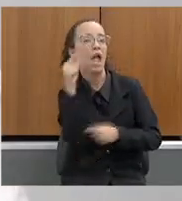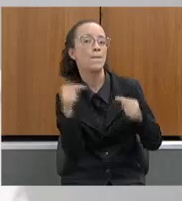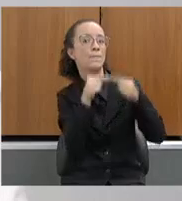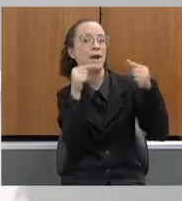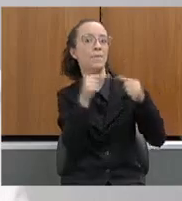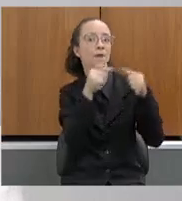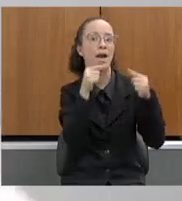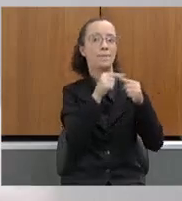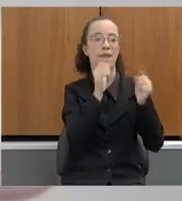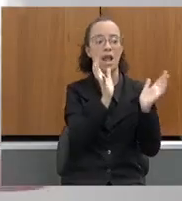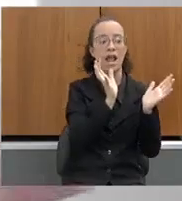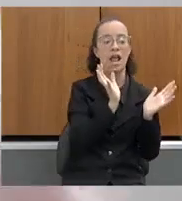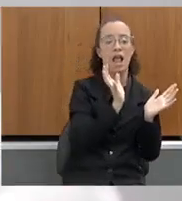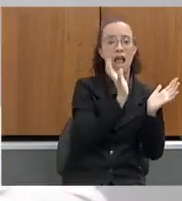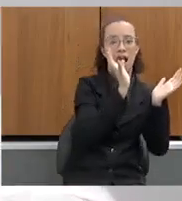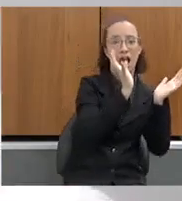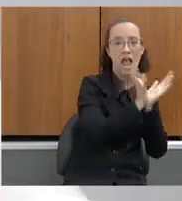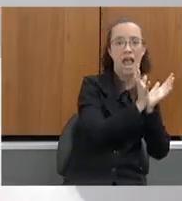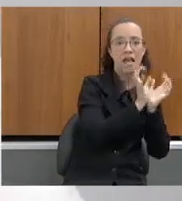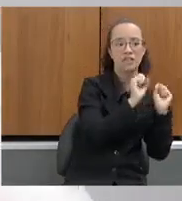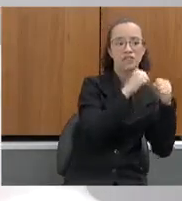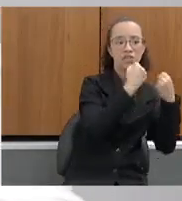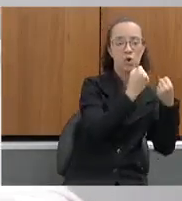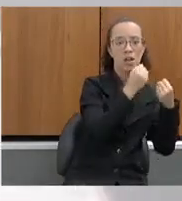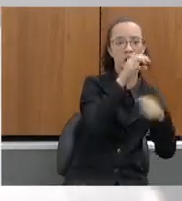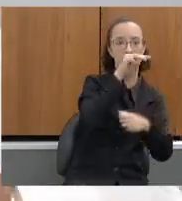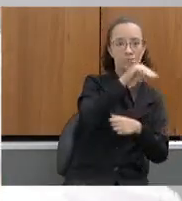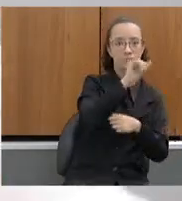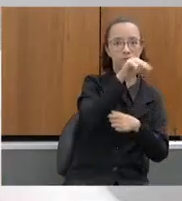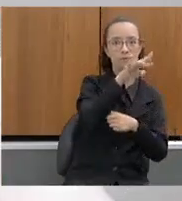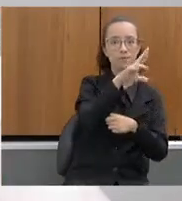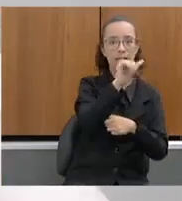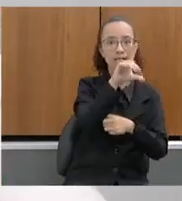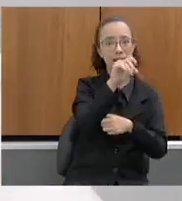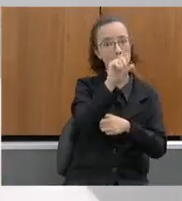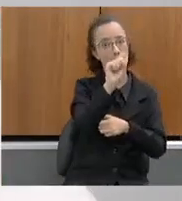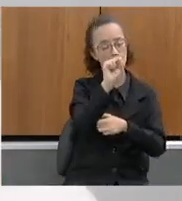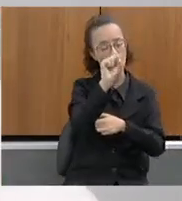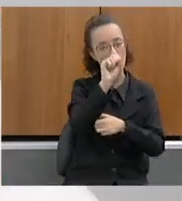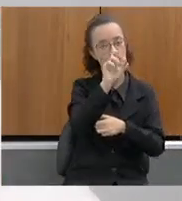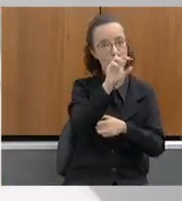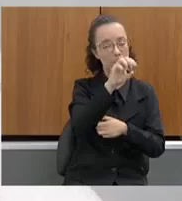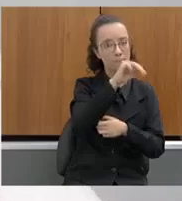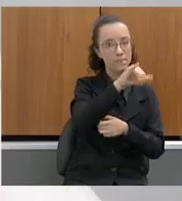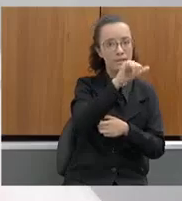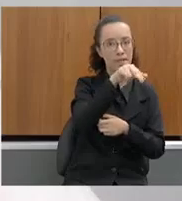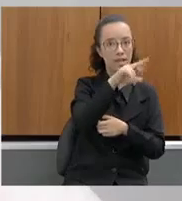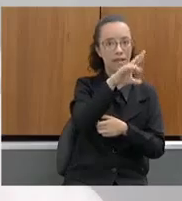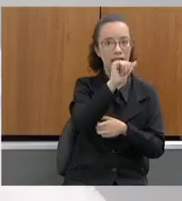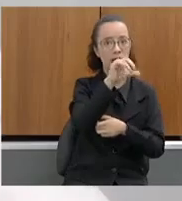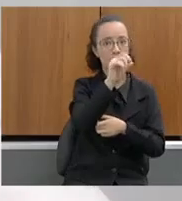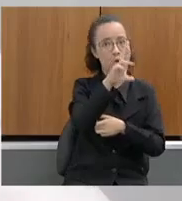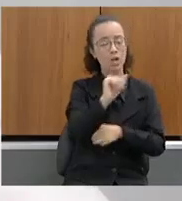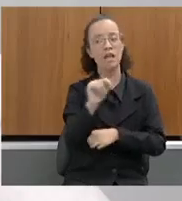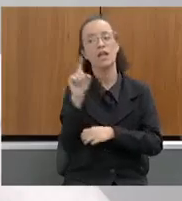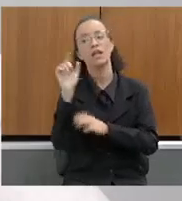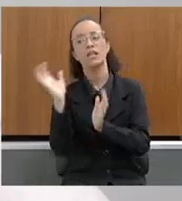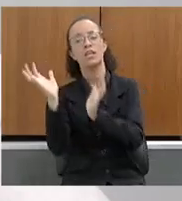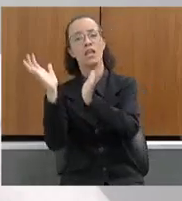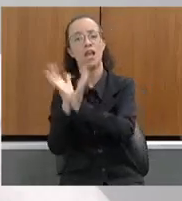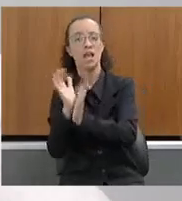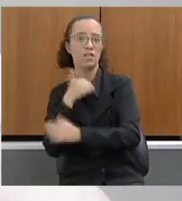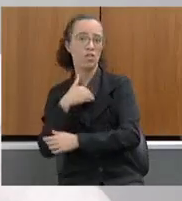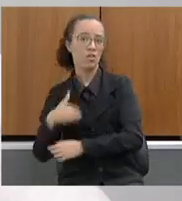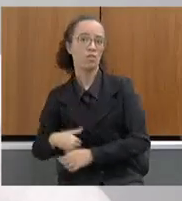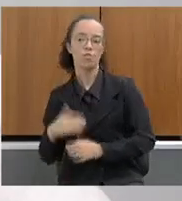defensora das mineradoras e o governo do Estado, que deveria estar zelando pelo nosso meio ambiente, pelas nossas serras. Todas as questões,